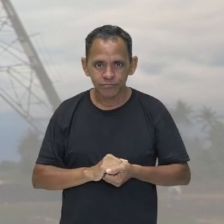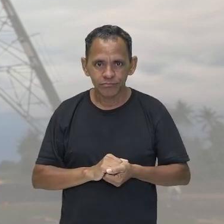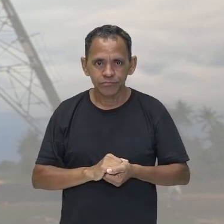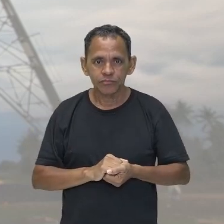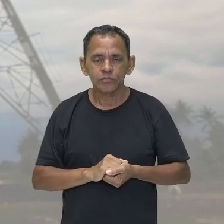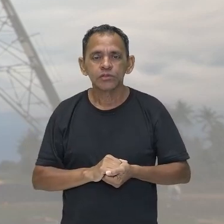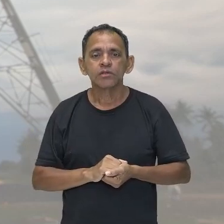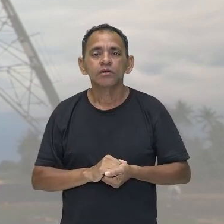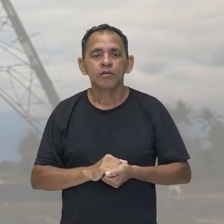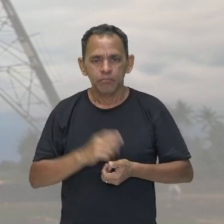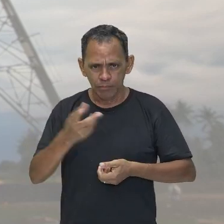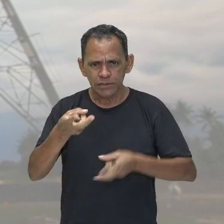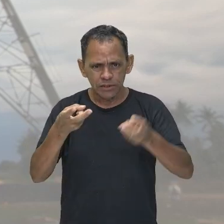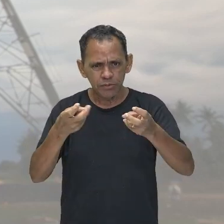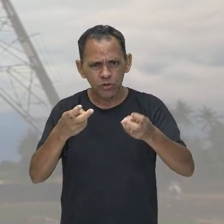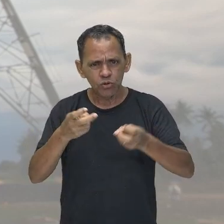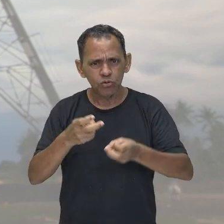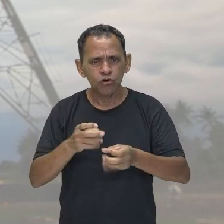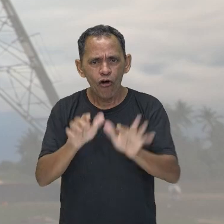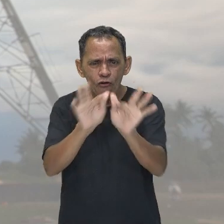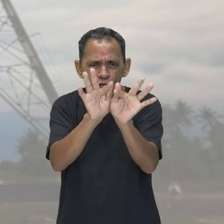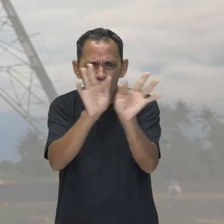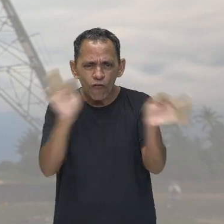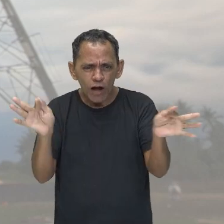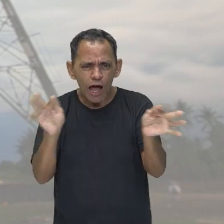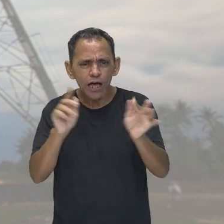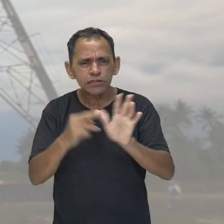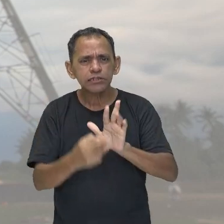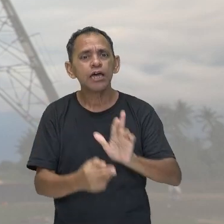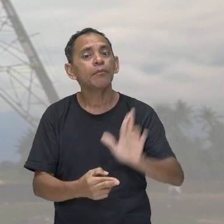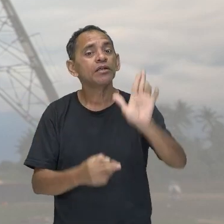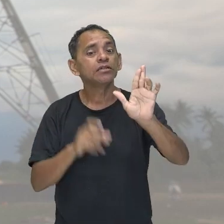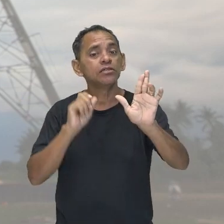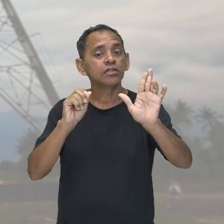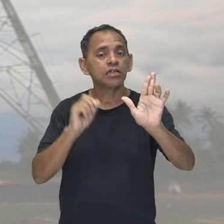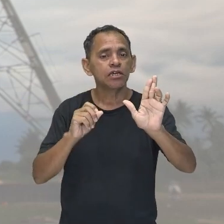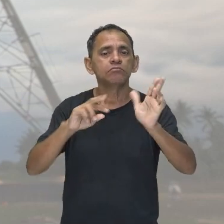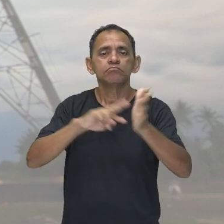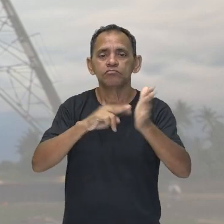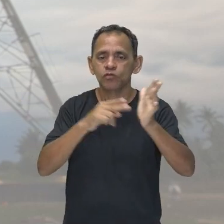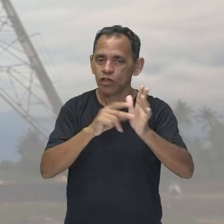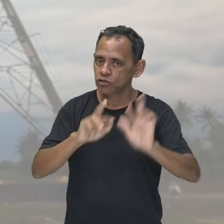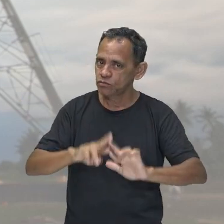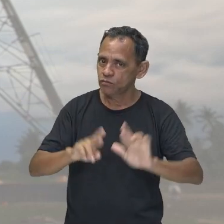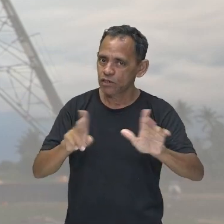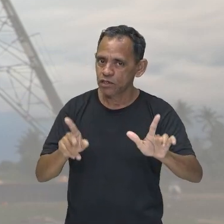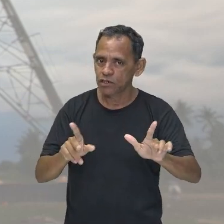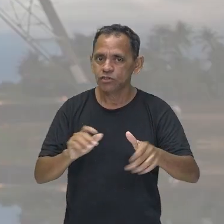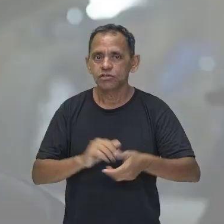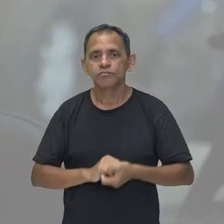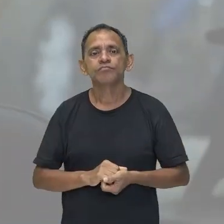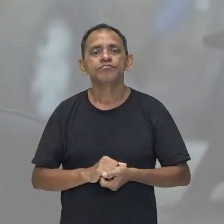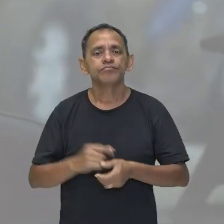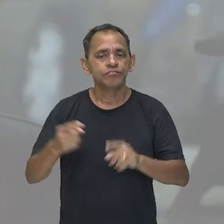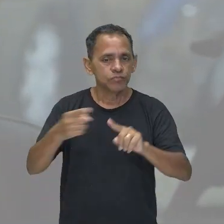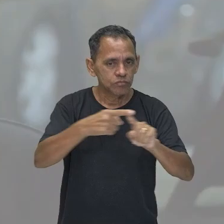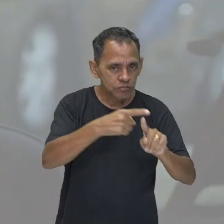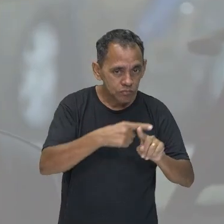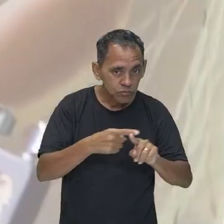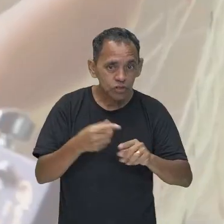frase representa um significado diferente para energia. Desse modo, podemos